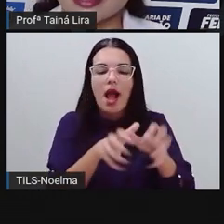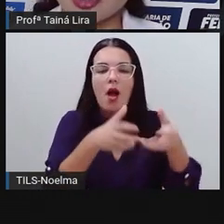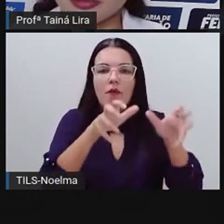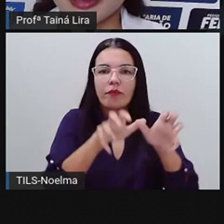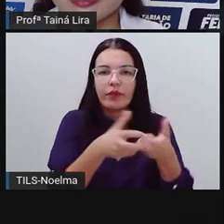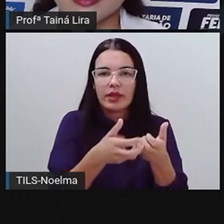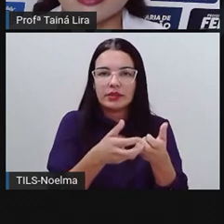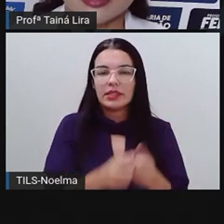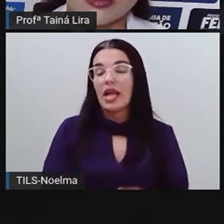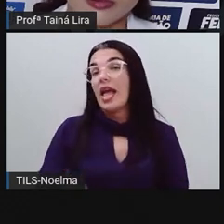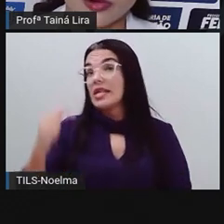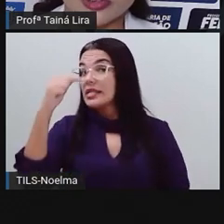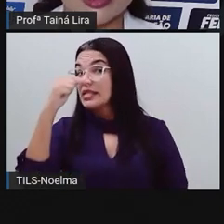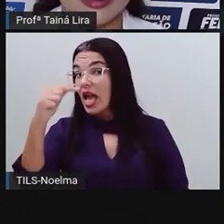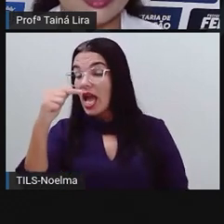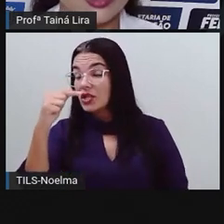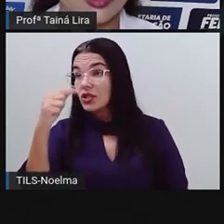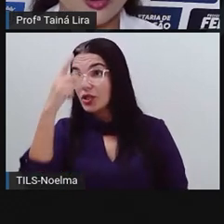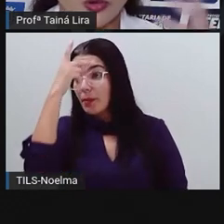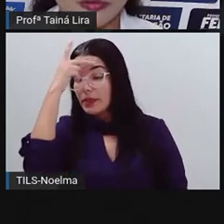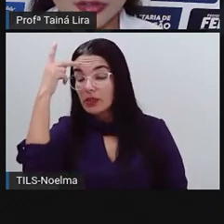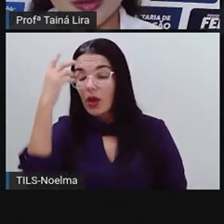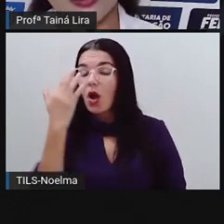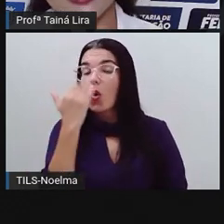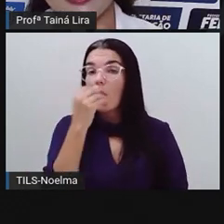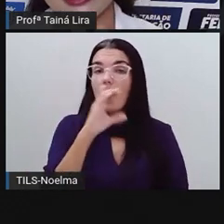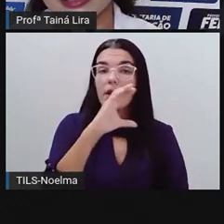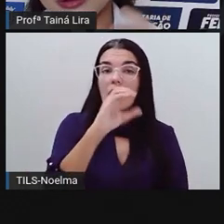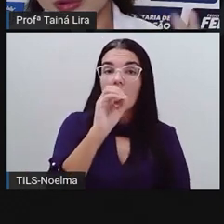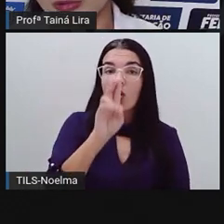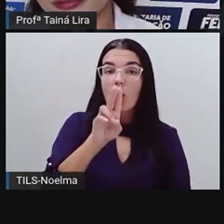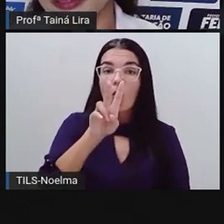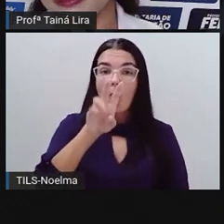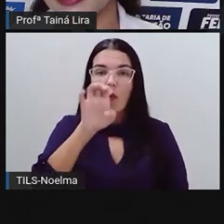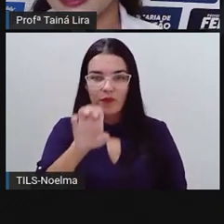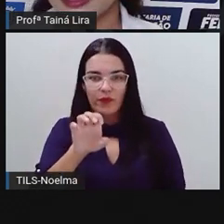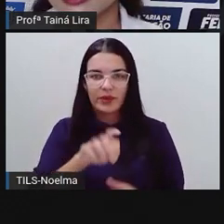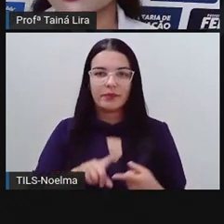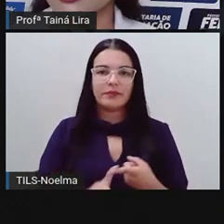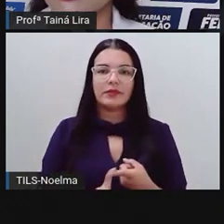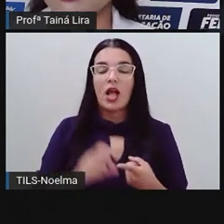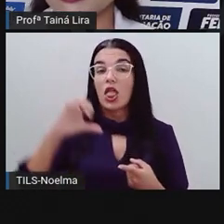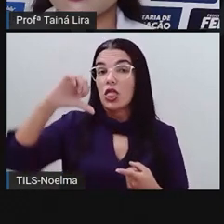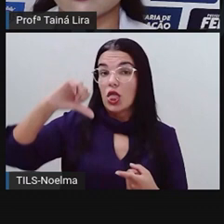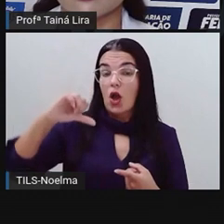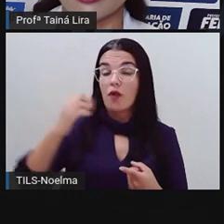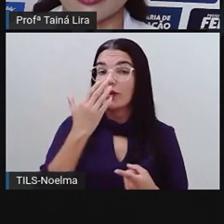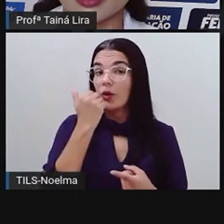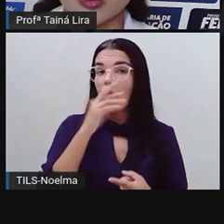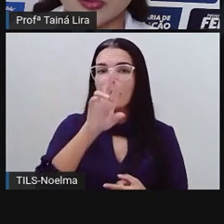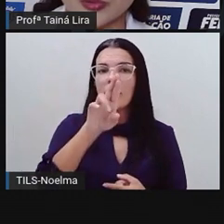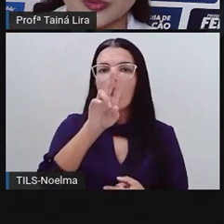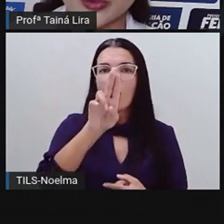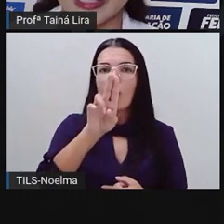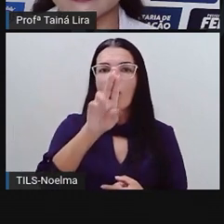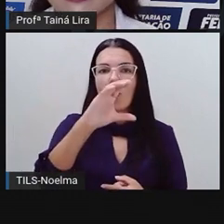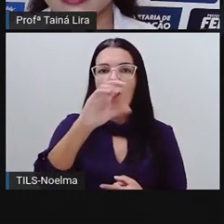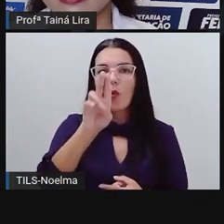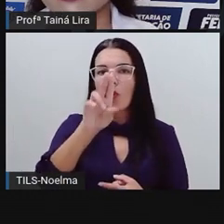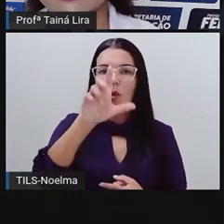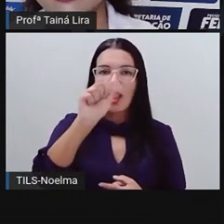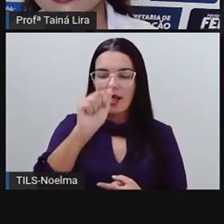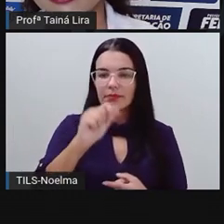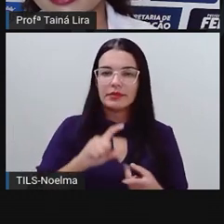Sete me disseram que gostam aí de couve, que comem muita couve. Nove me disseram que comem rúcula.